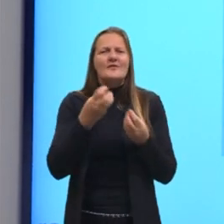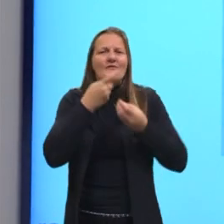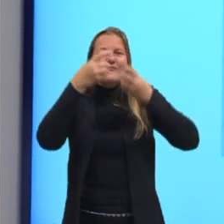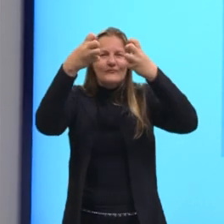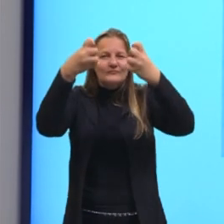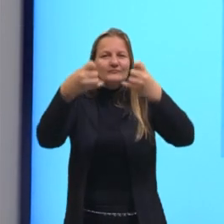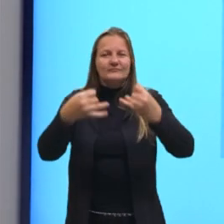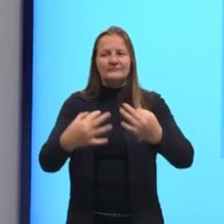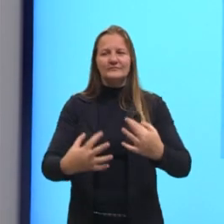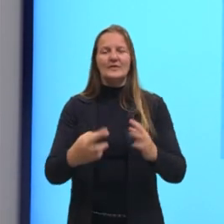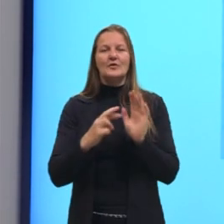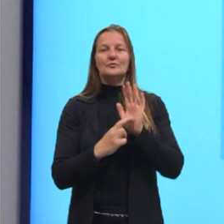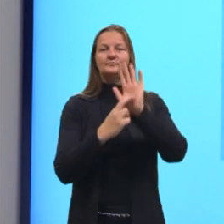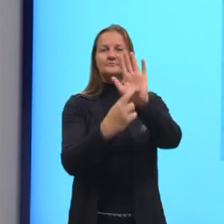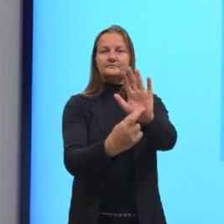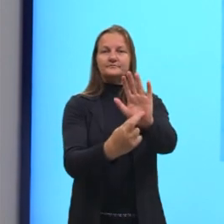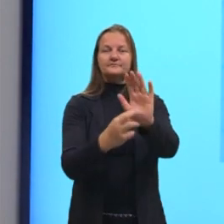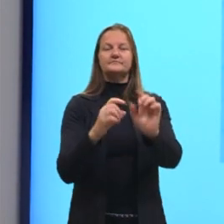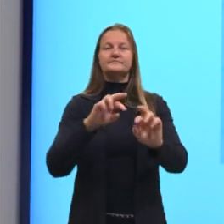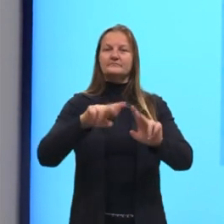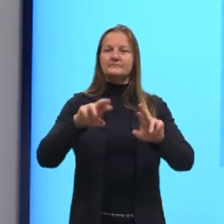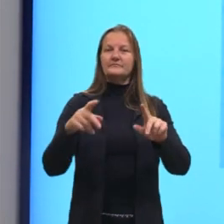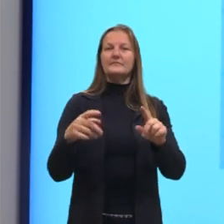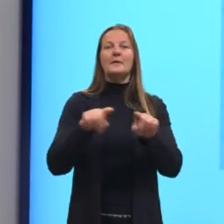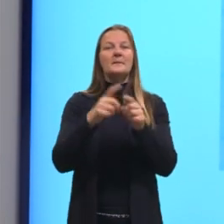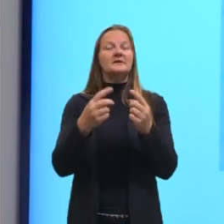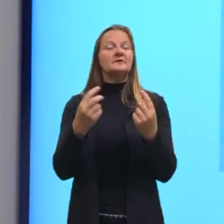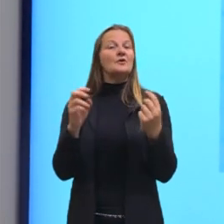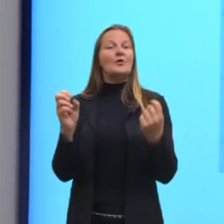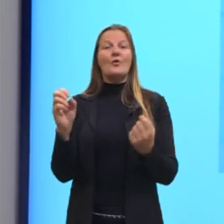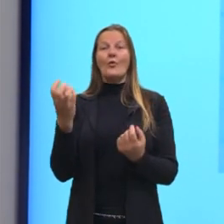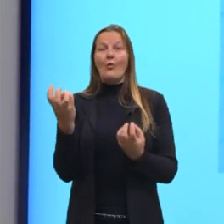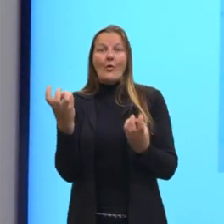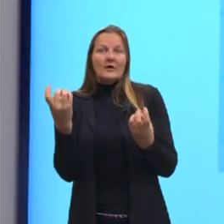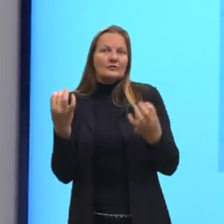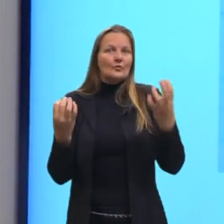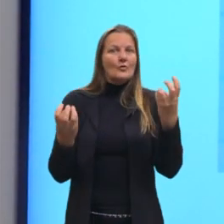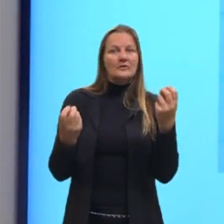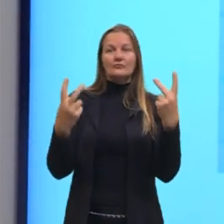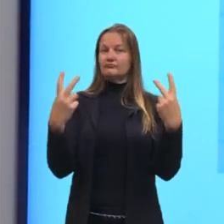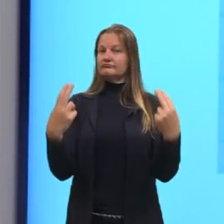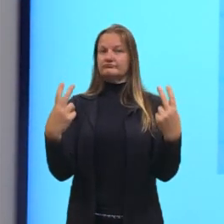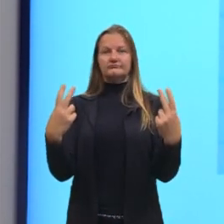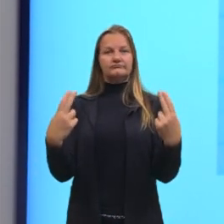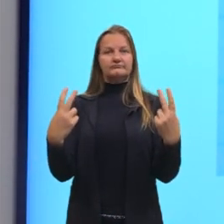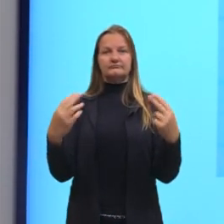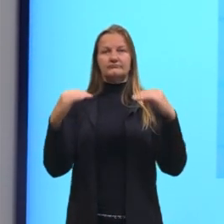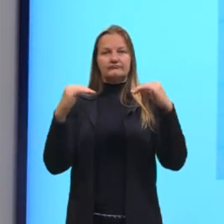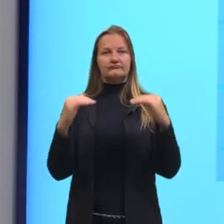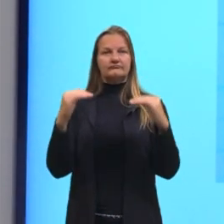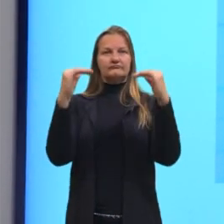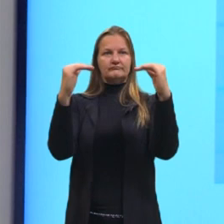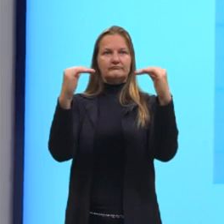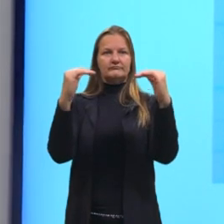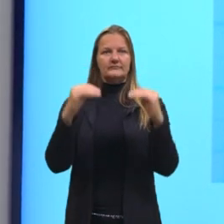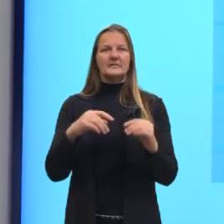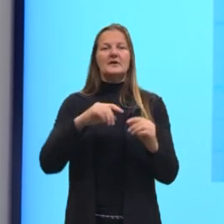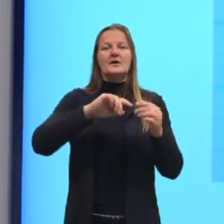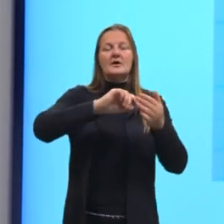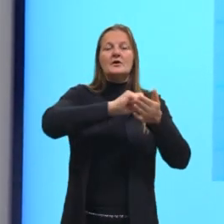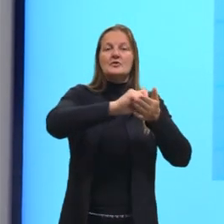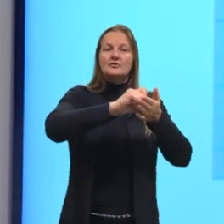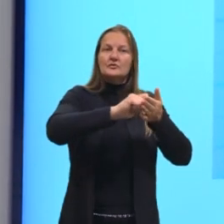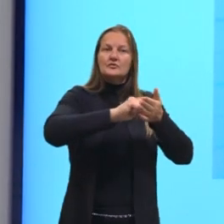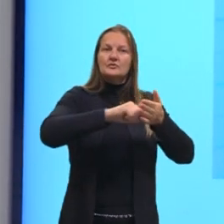é uma representação diferente, mas o valor em si daquele número continua o mesmo. Aqui nós temos a escrita, que